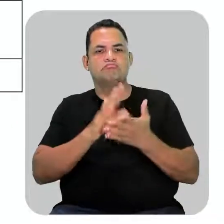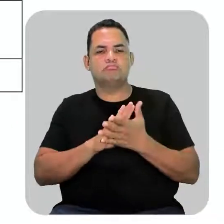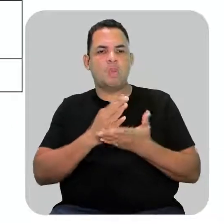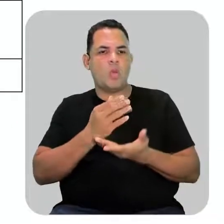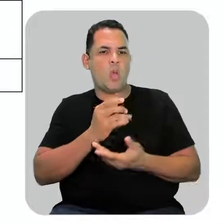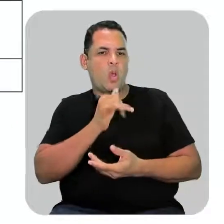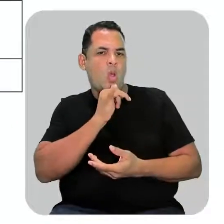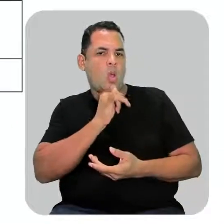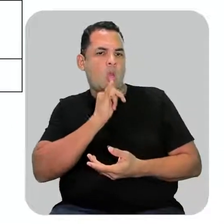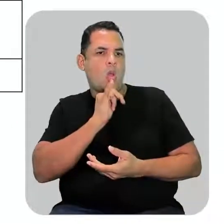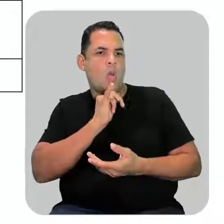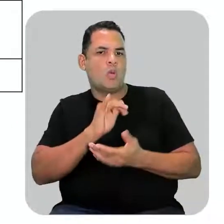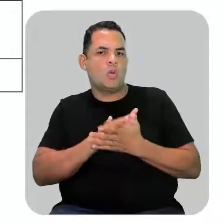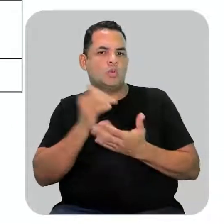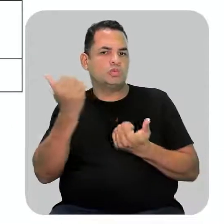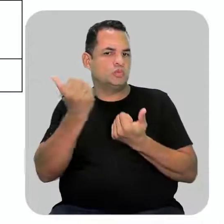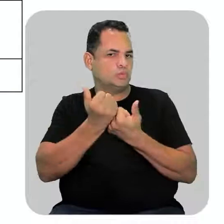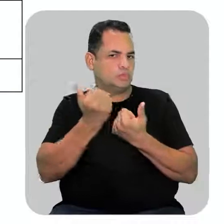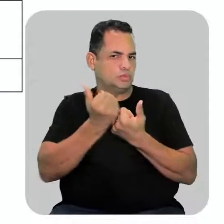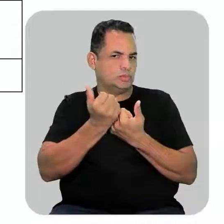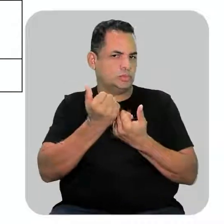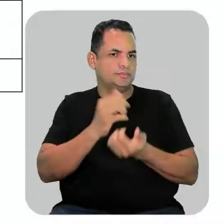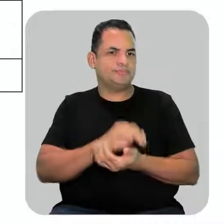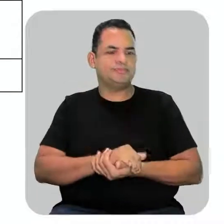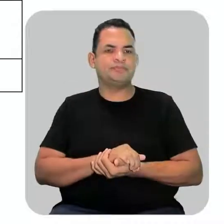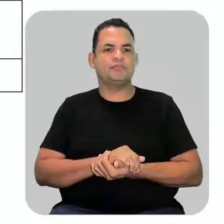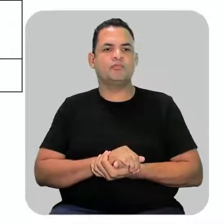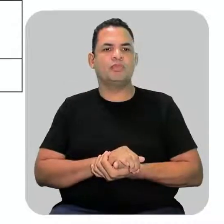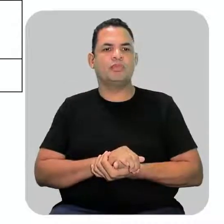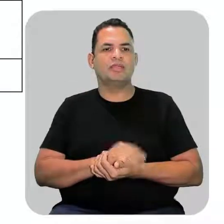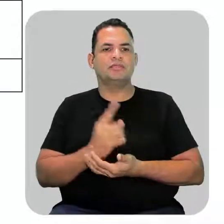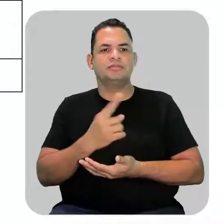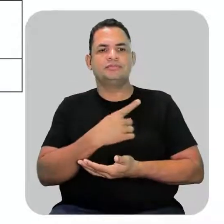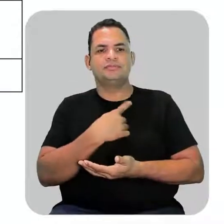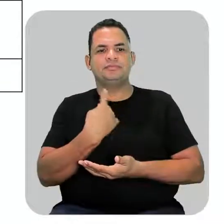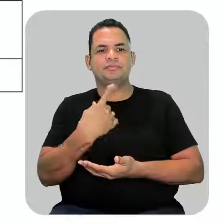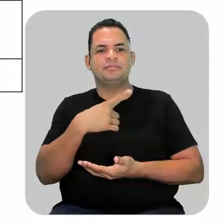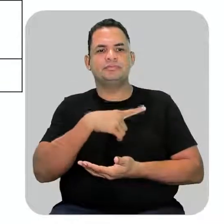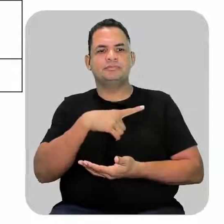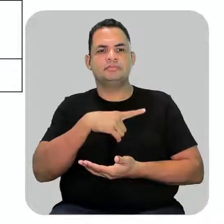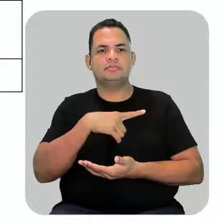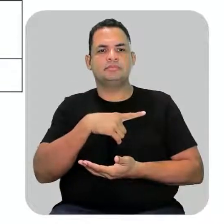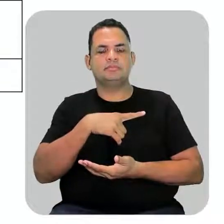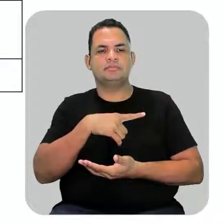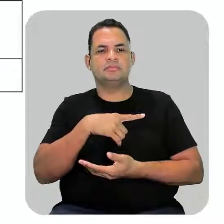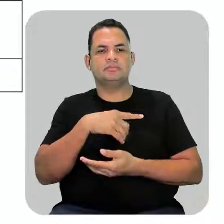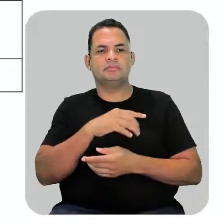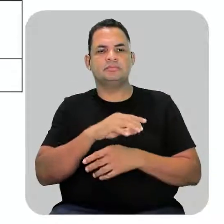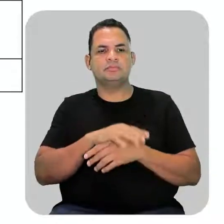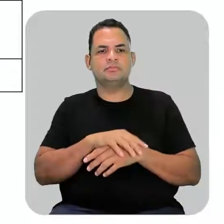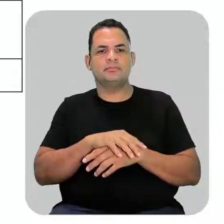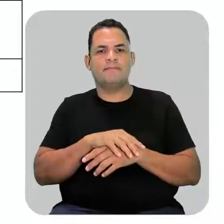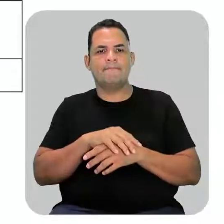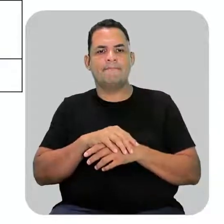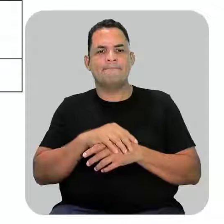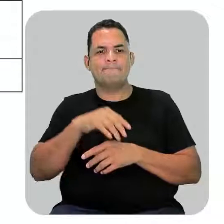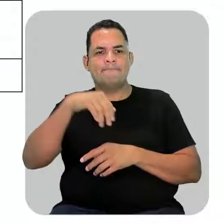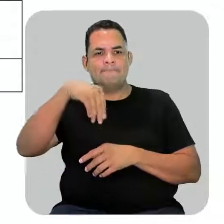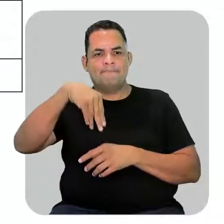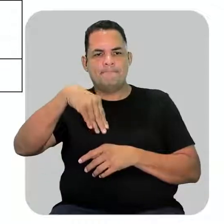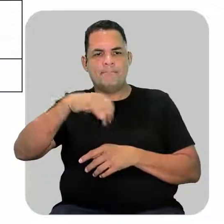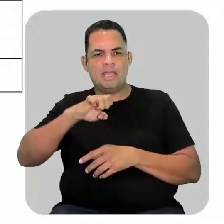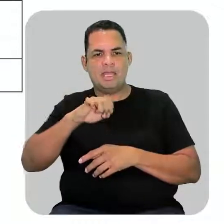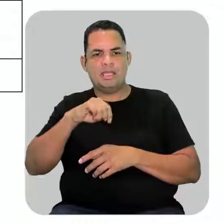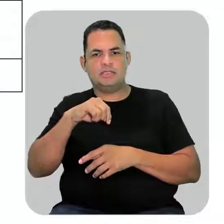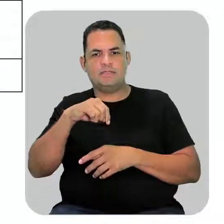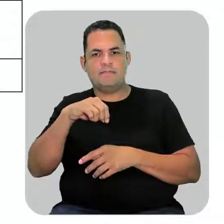grupos alquila, grupos substituintes. Nós temos aqui, com um carbono, o metil. Olha